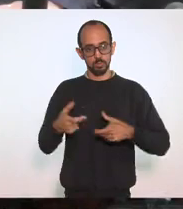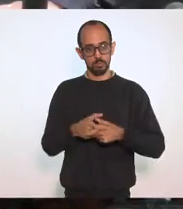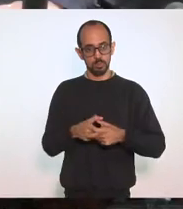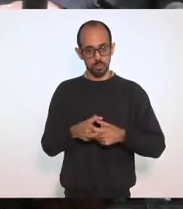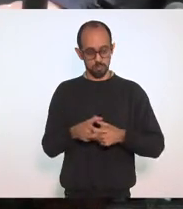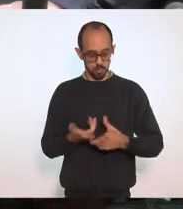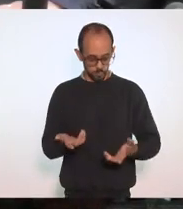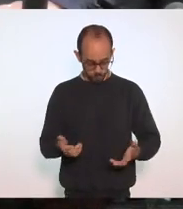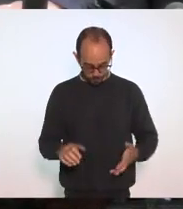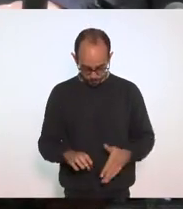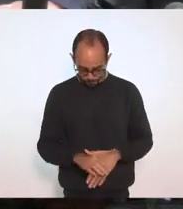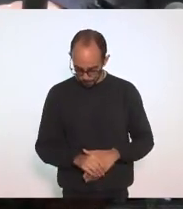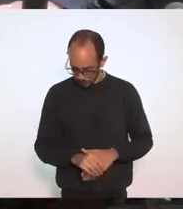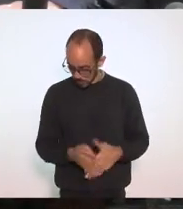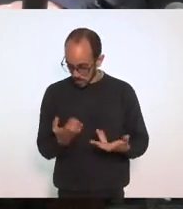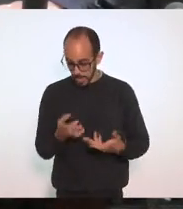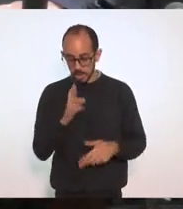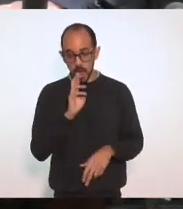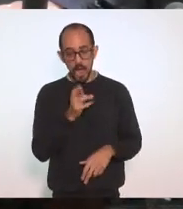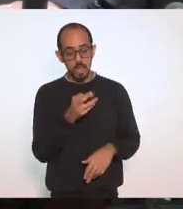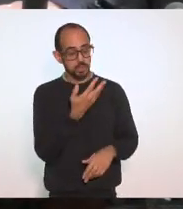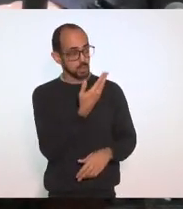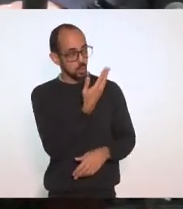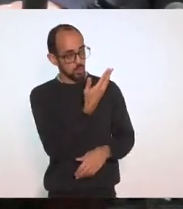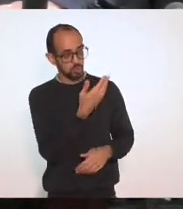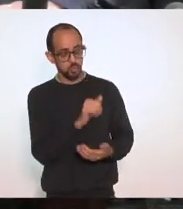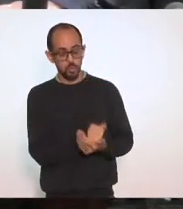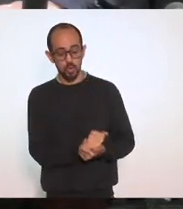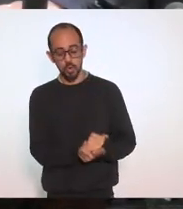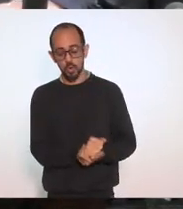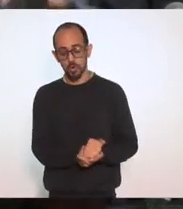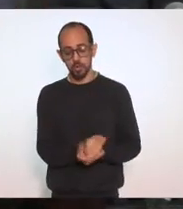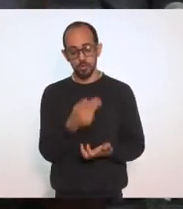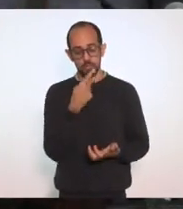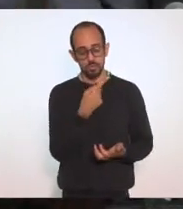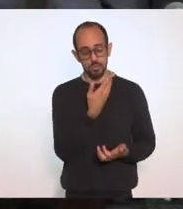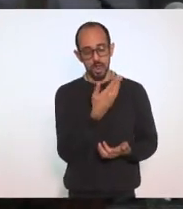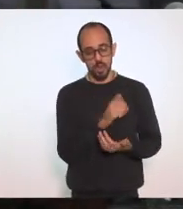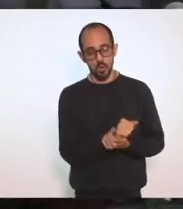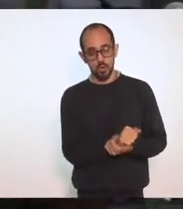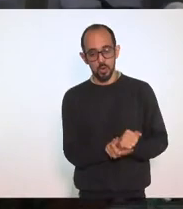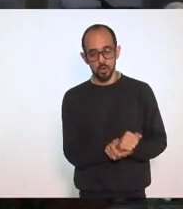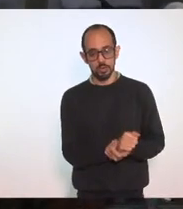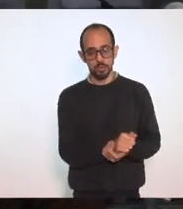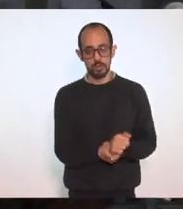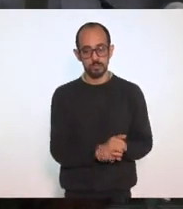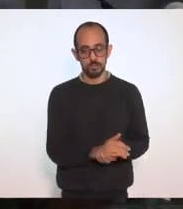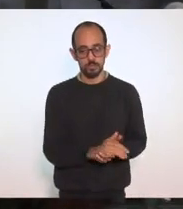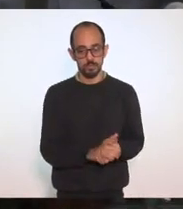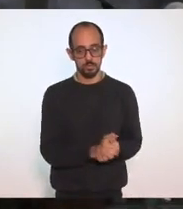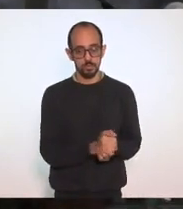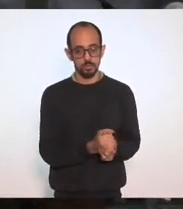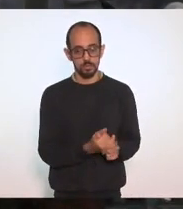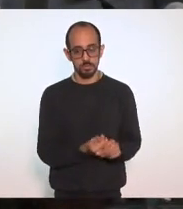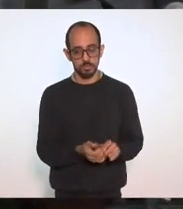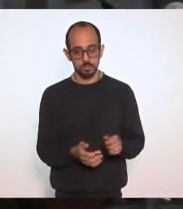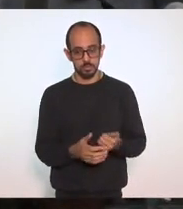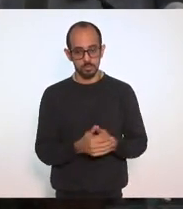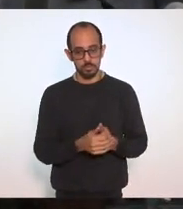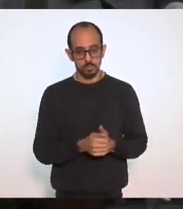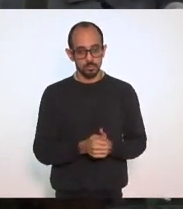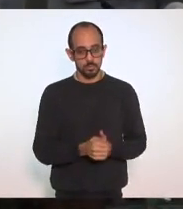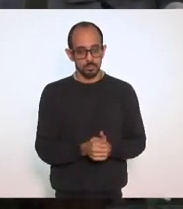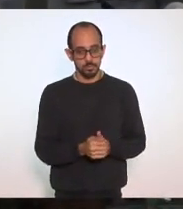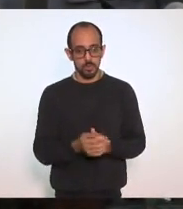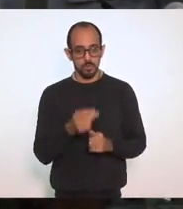quero dar razão à Vossa Excelência em relação a essa questão que coloca da